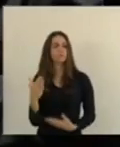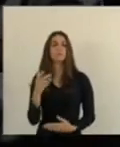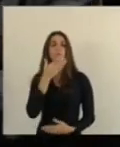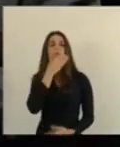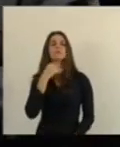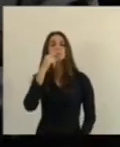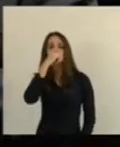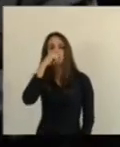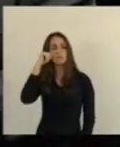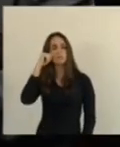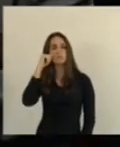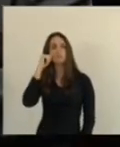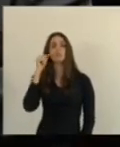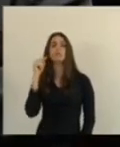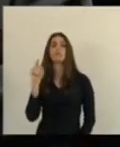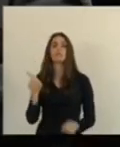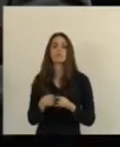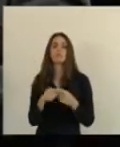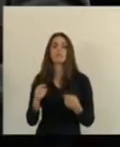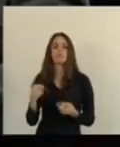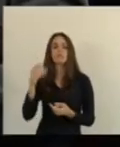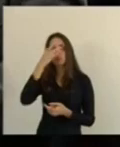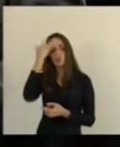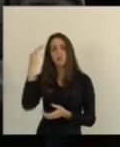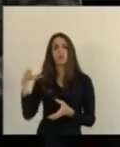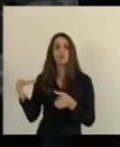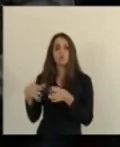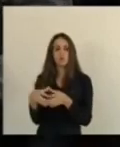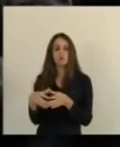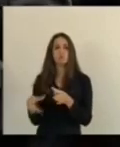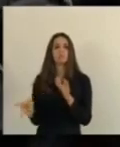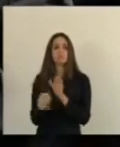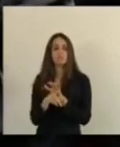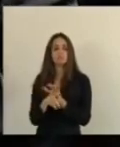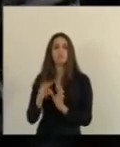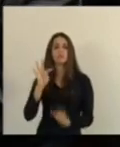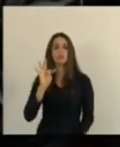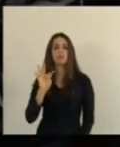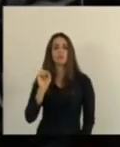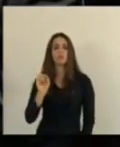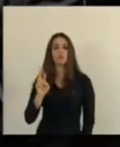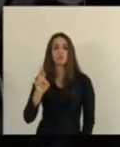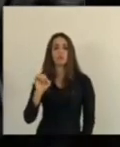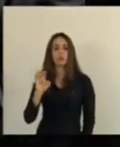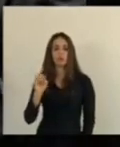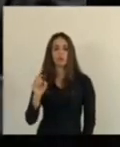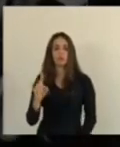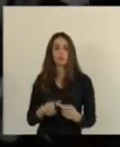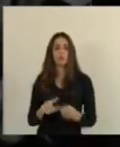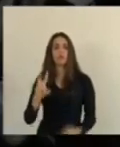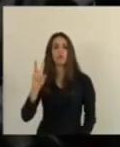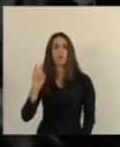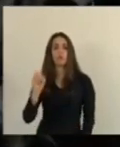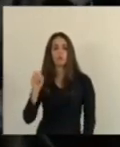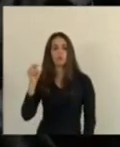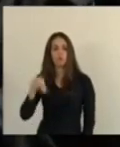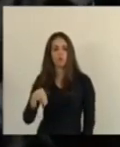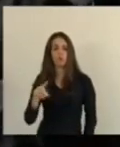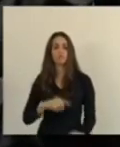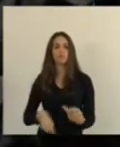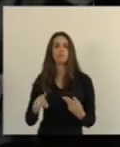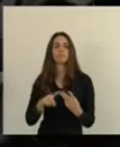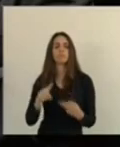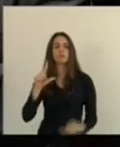Assunção, agradecer também aos membros efetivos da Comissão, deputado Torino Marques, deputado Carlos Vô e deputado